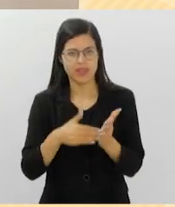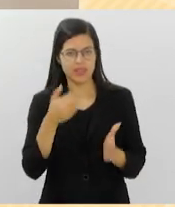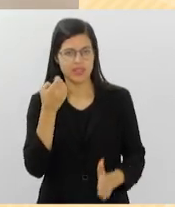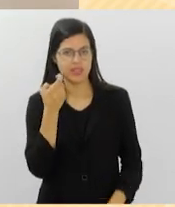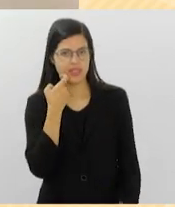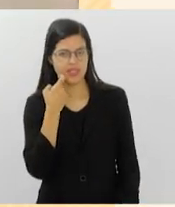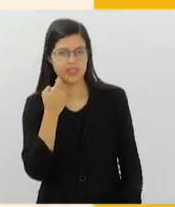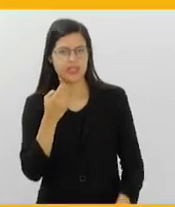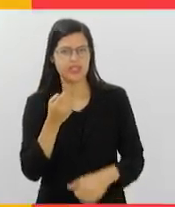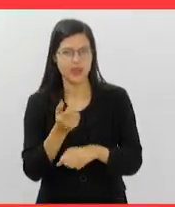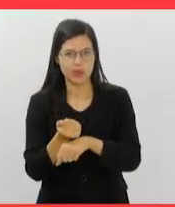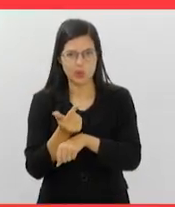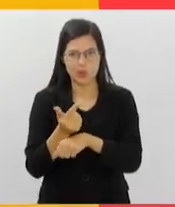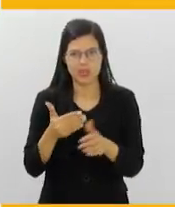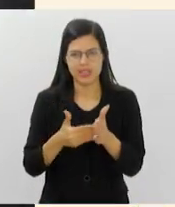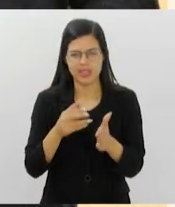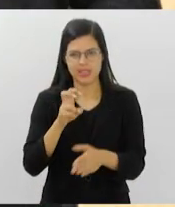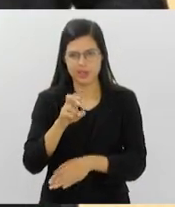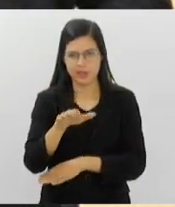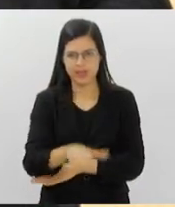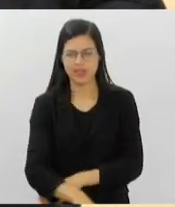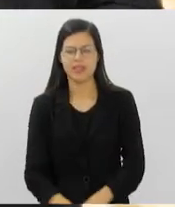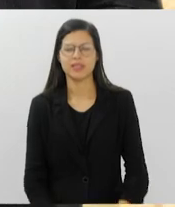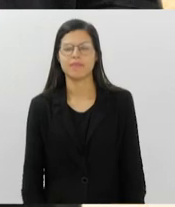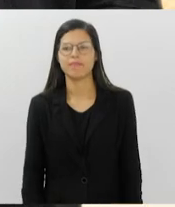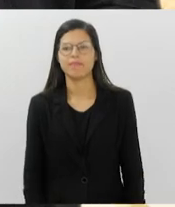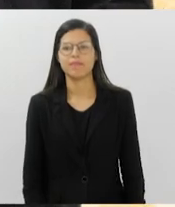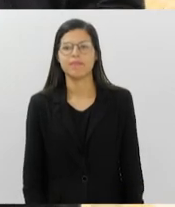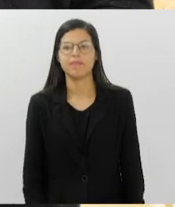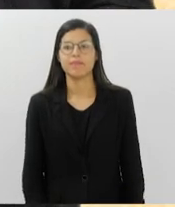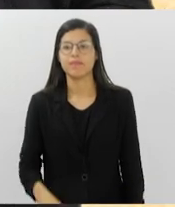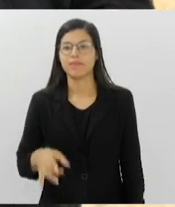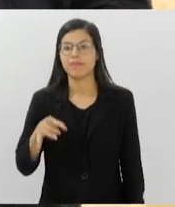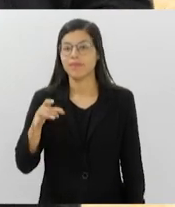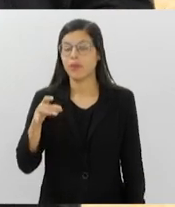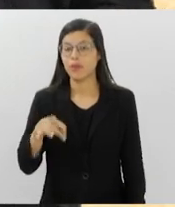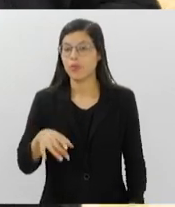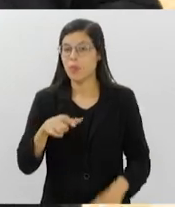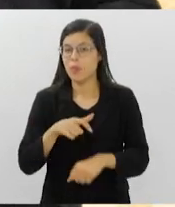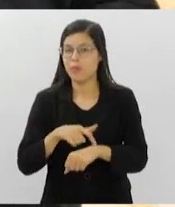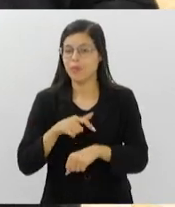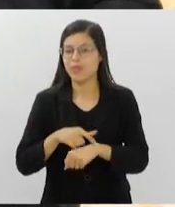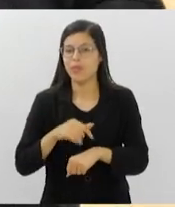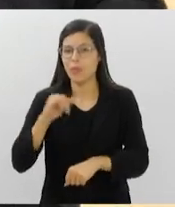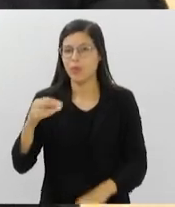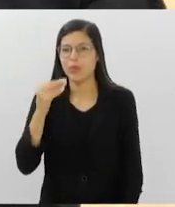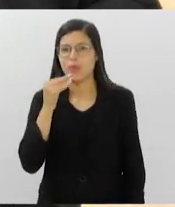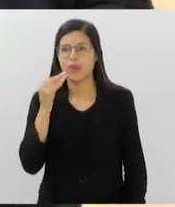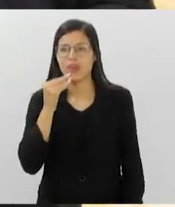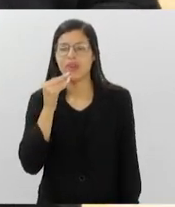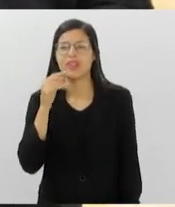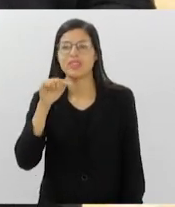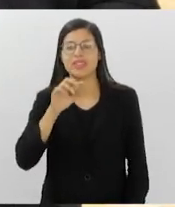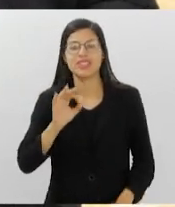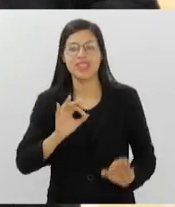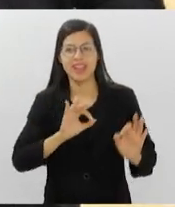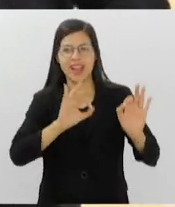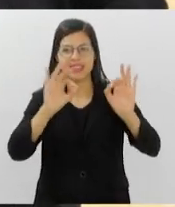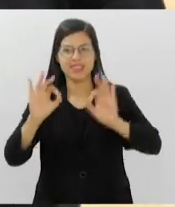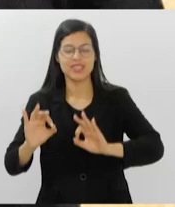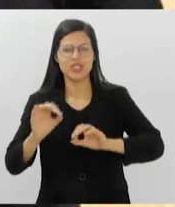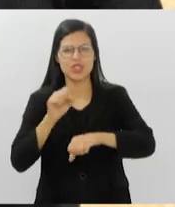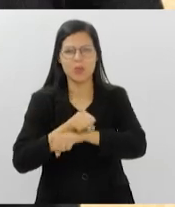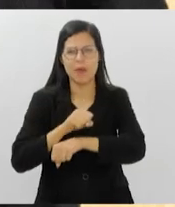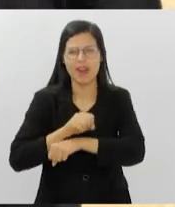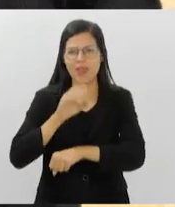meio-dia e cinco da tarde. E essa é a última chance de assistir a premiada peça Esperando Beltrano no Rio de Janeiro. O